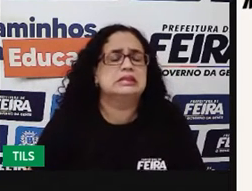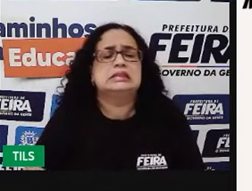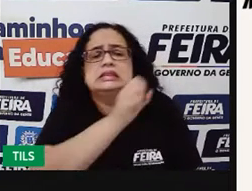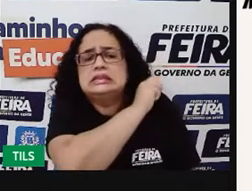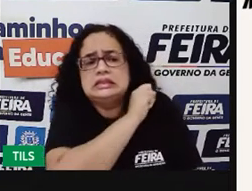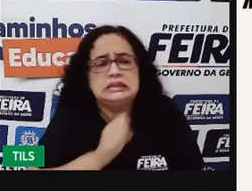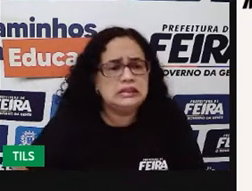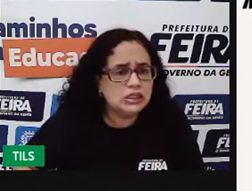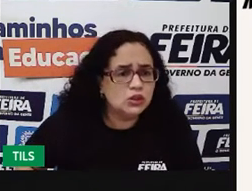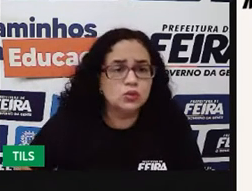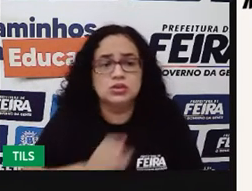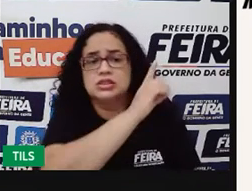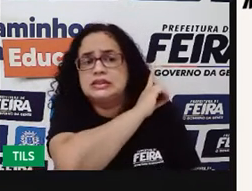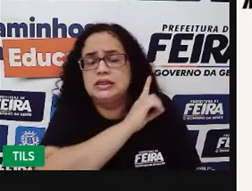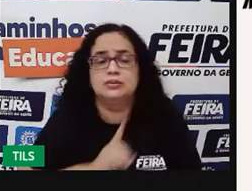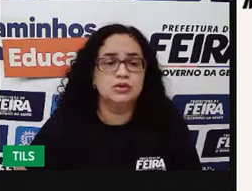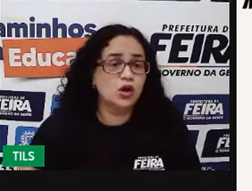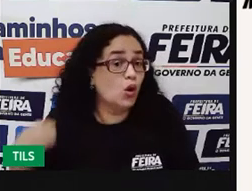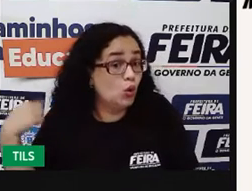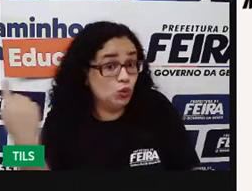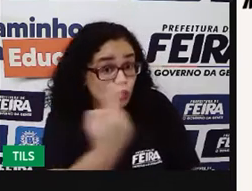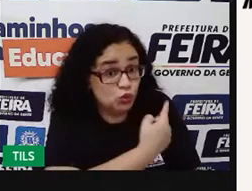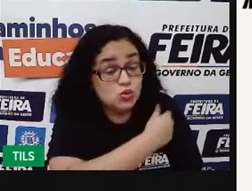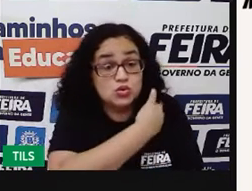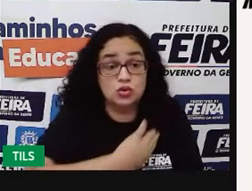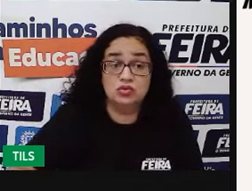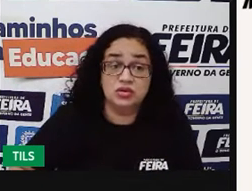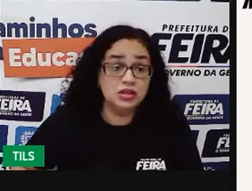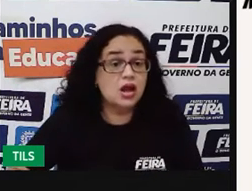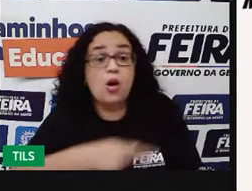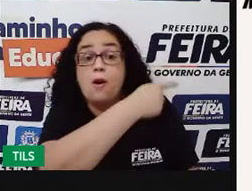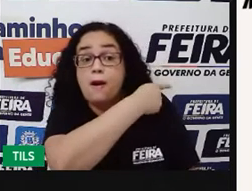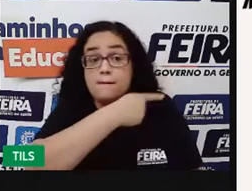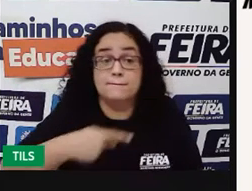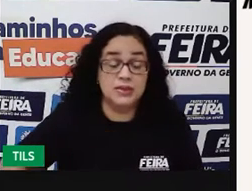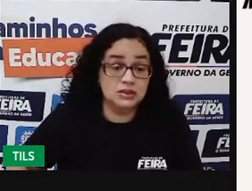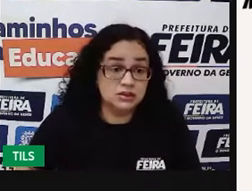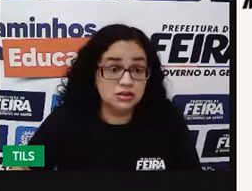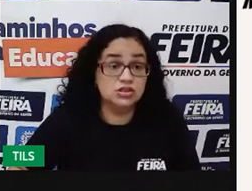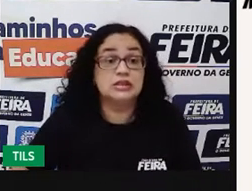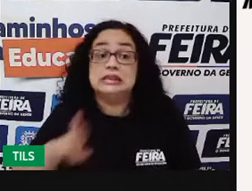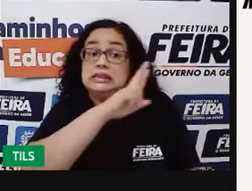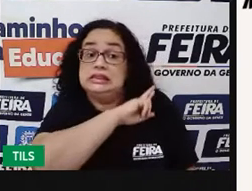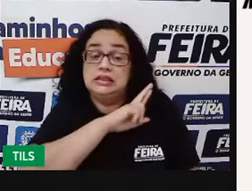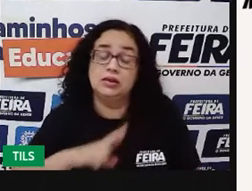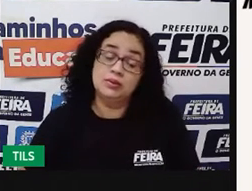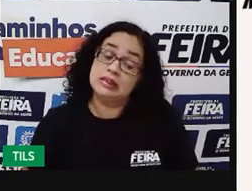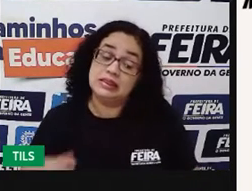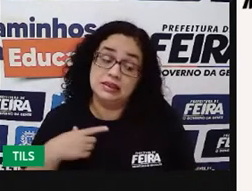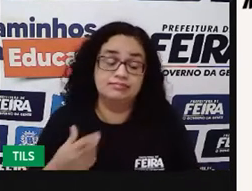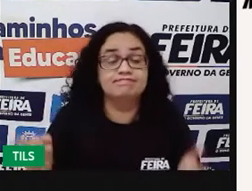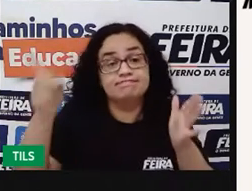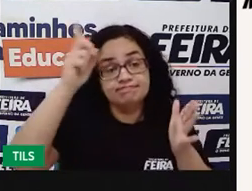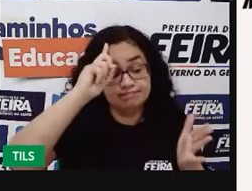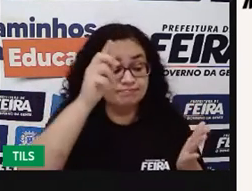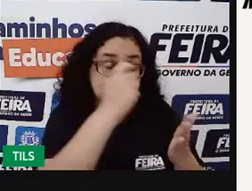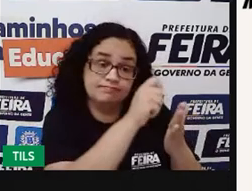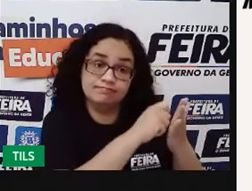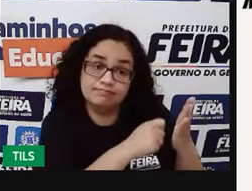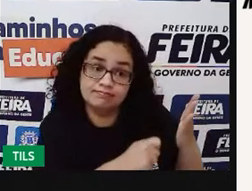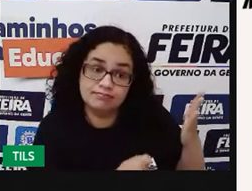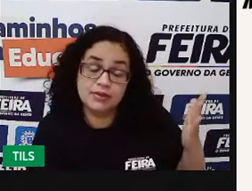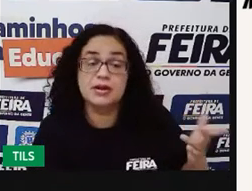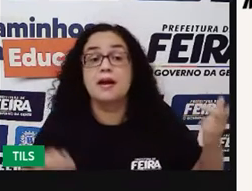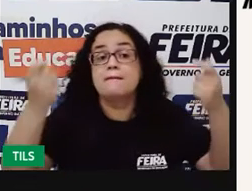senadores, deputados, o nosso governador, o nosso presidente da república, precisa incluir nas suas agendas o quê? A gente